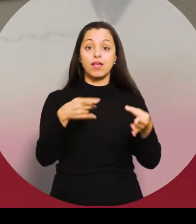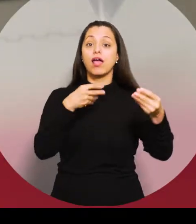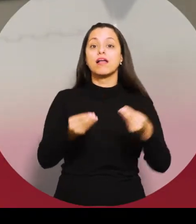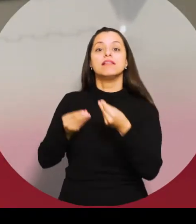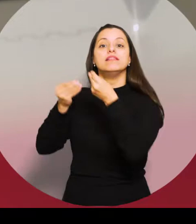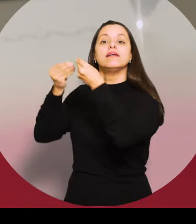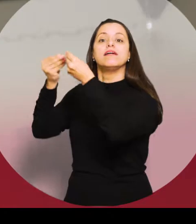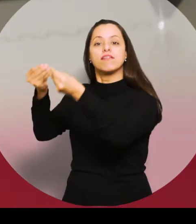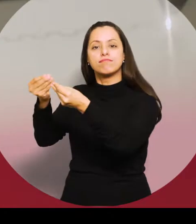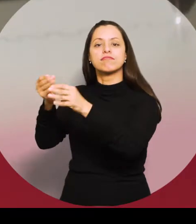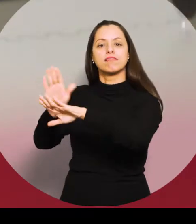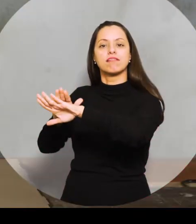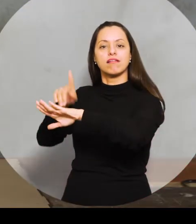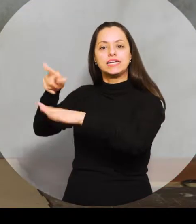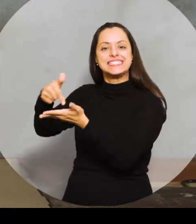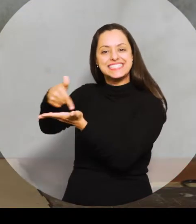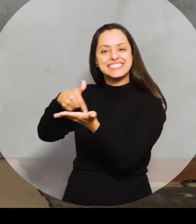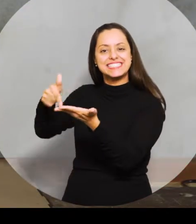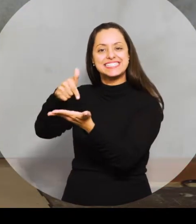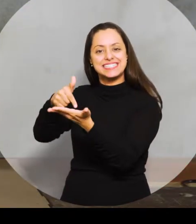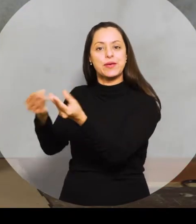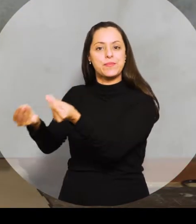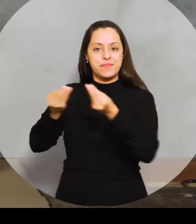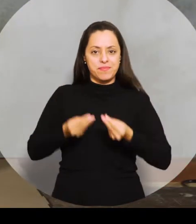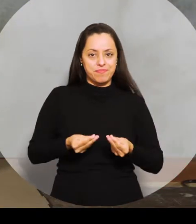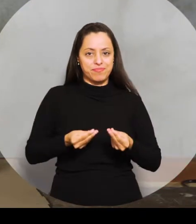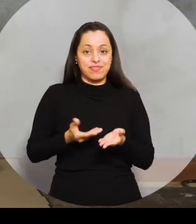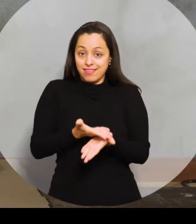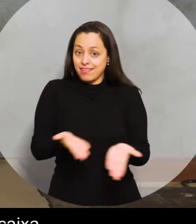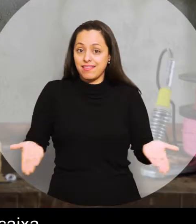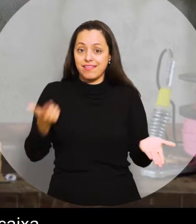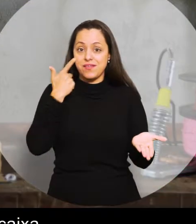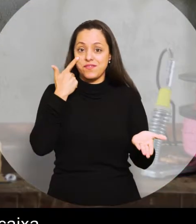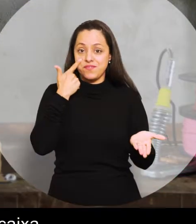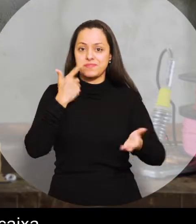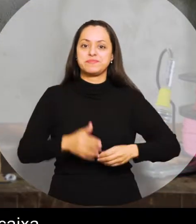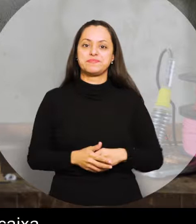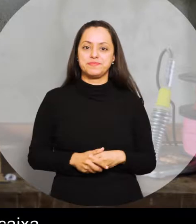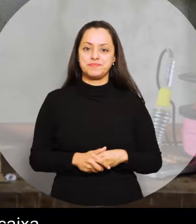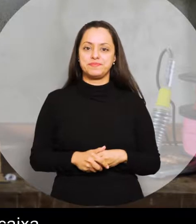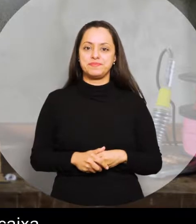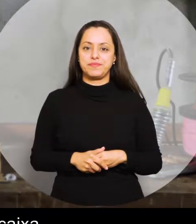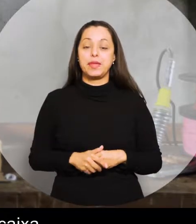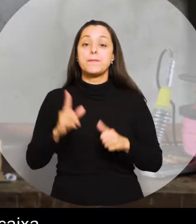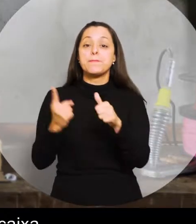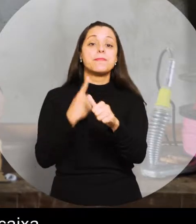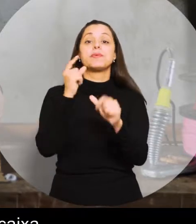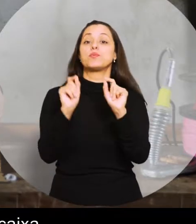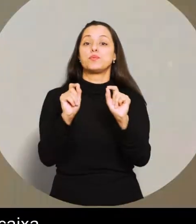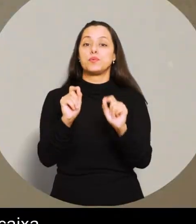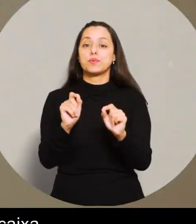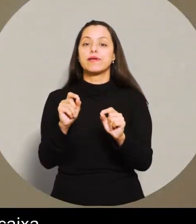corte a laser que vai produzir o material para você, como esses daqui que estão cortados aqui na bancada. O que a gente vai fazer primeiro é simular a